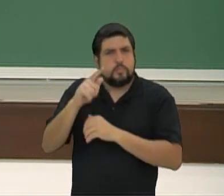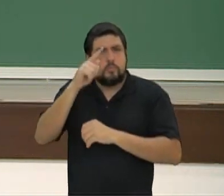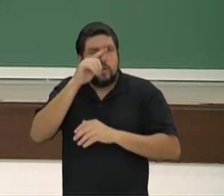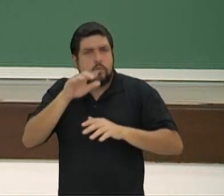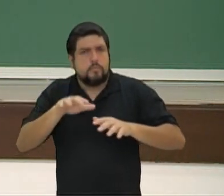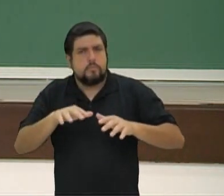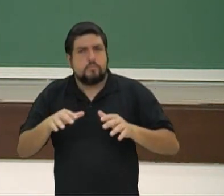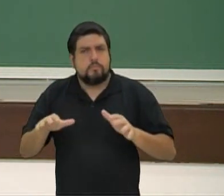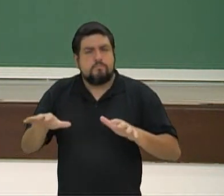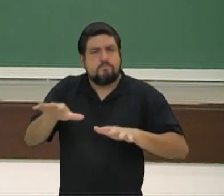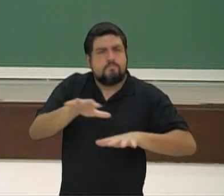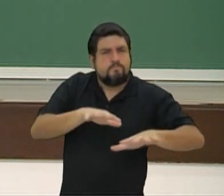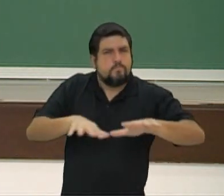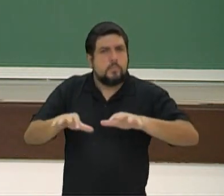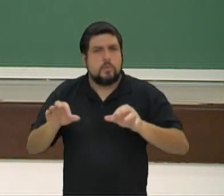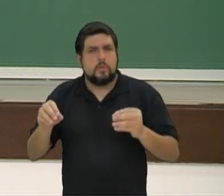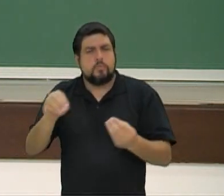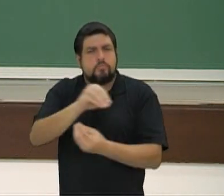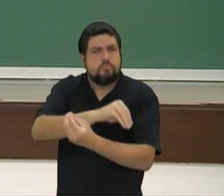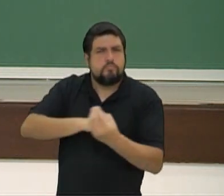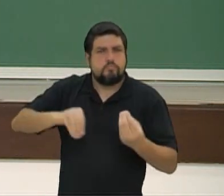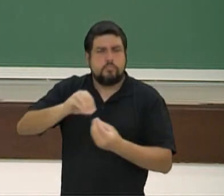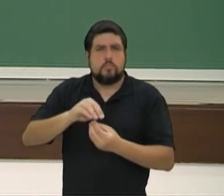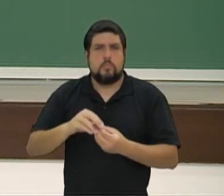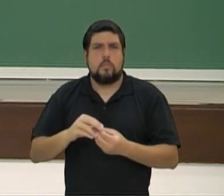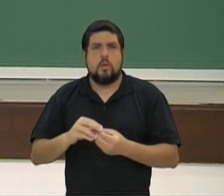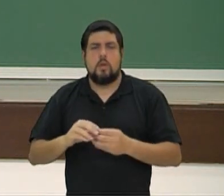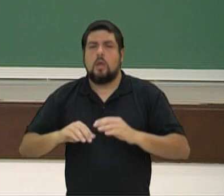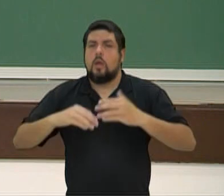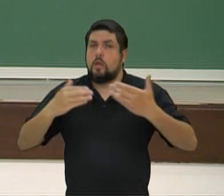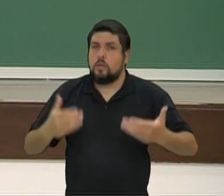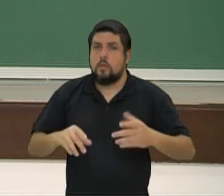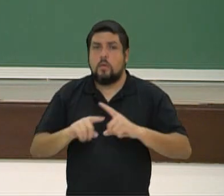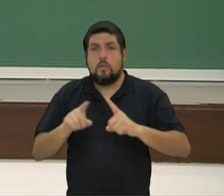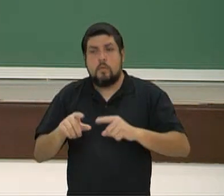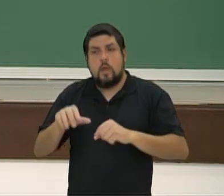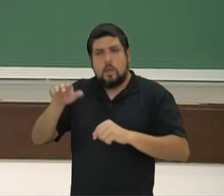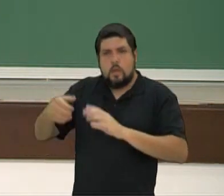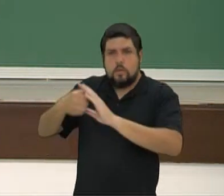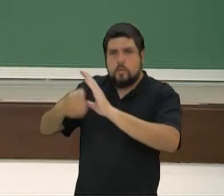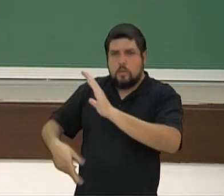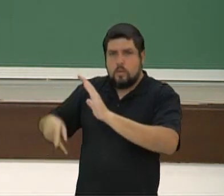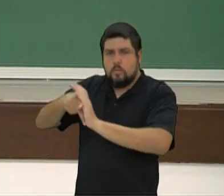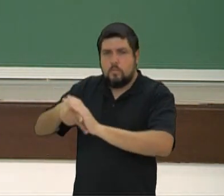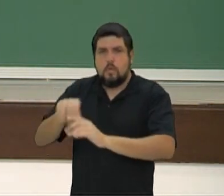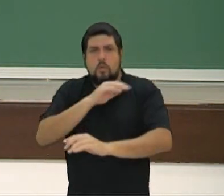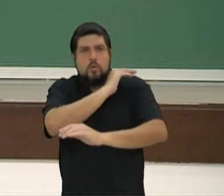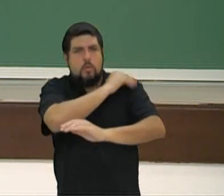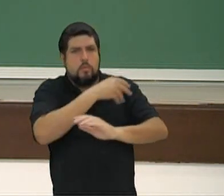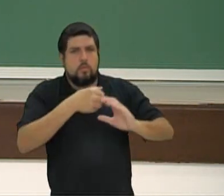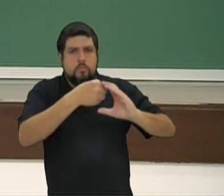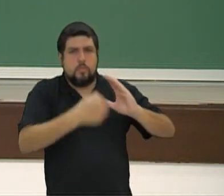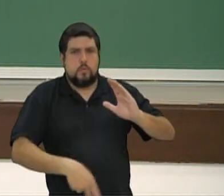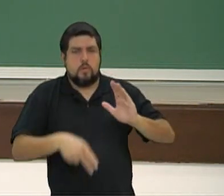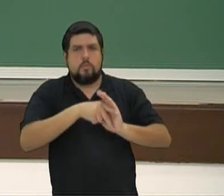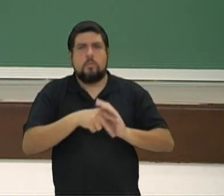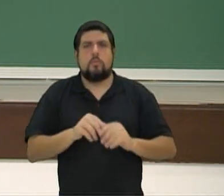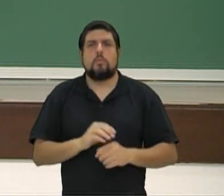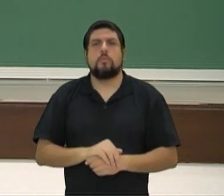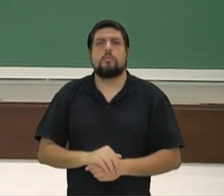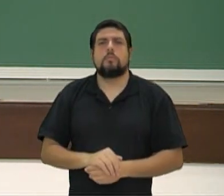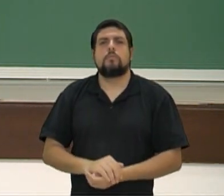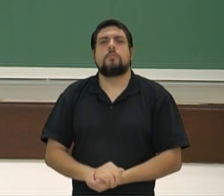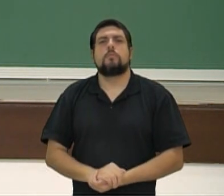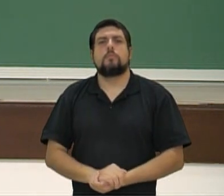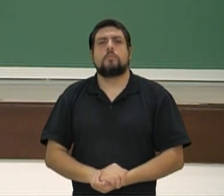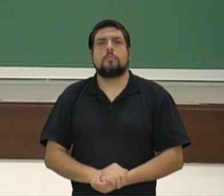relacionando com essa característica, que cada uma segue um modelo e tem um nome. Ou seja, não é qualquer construção, ah, o significa isso aqui?